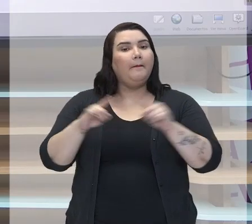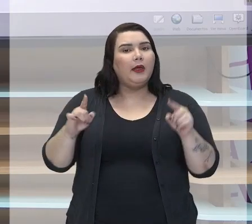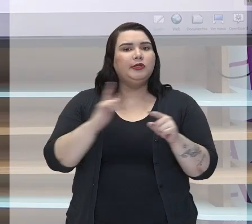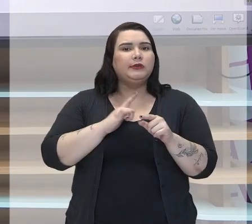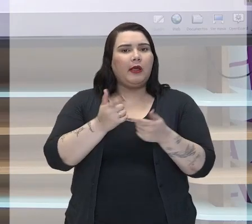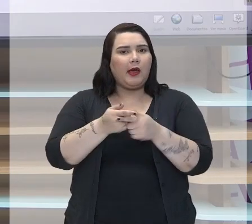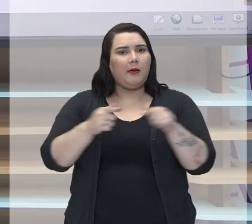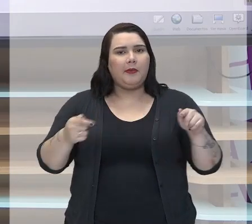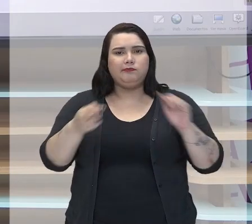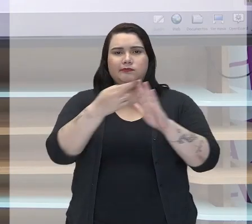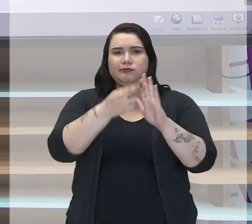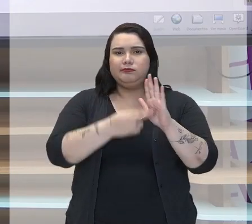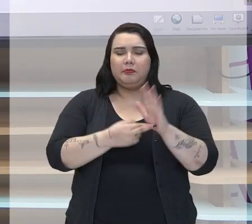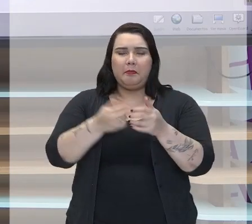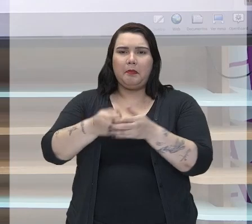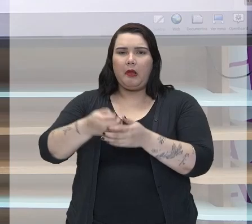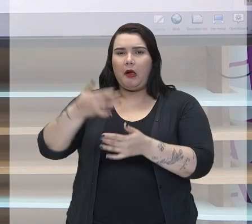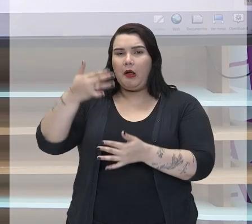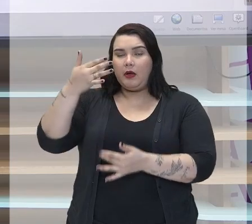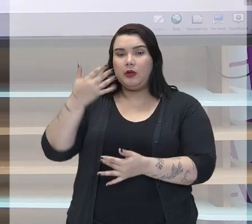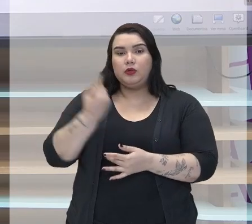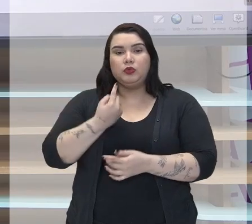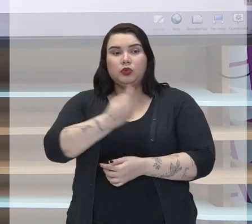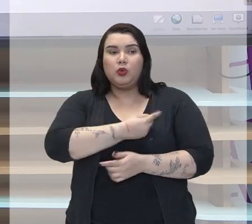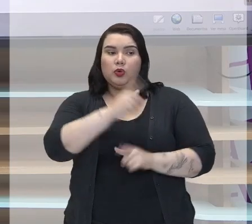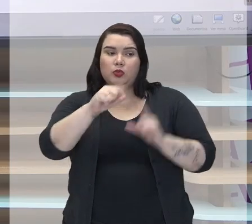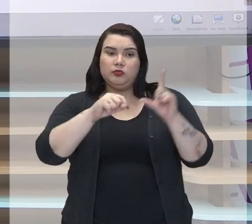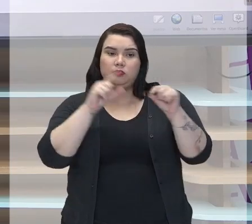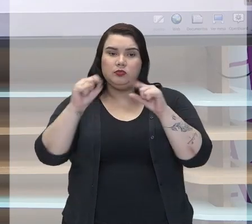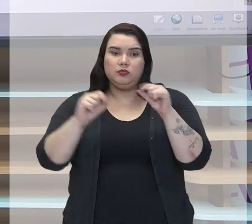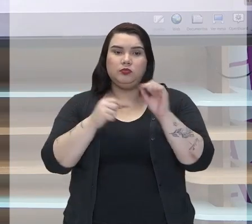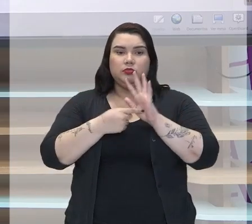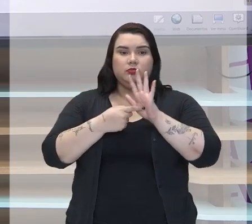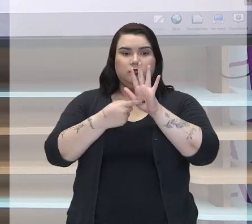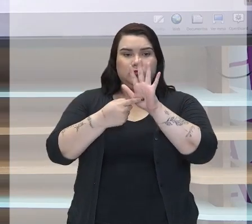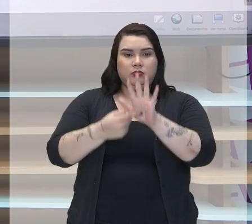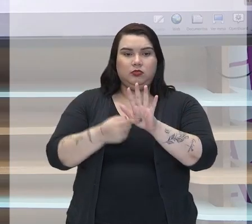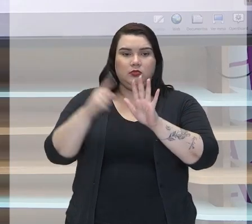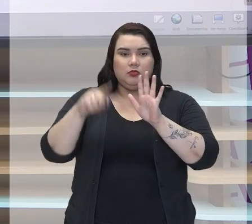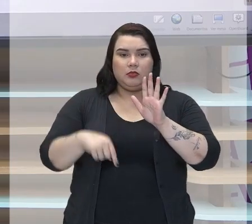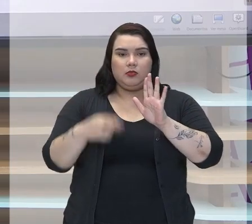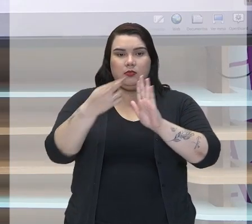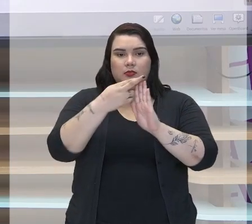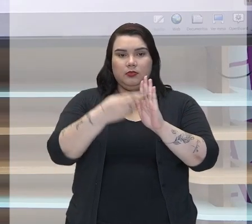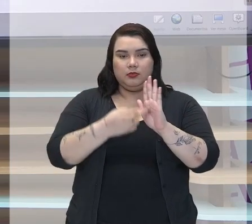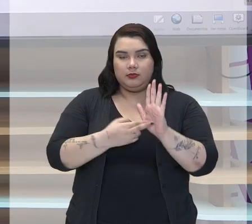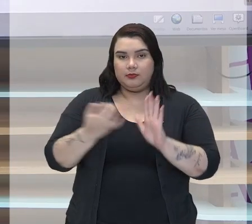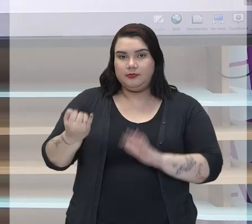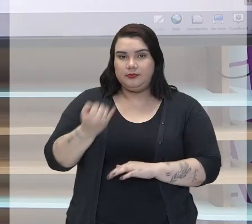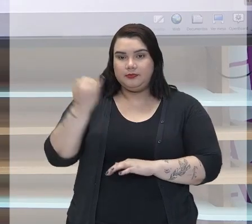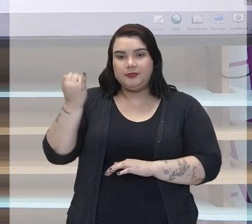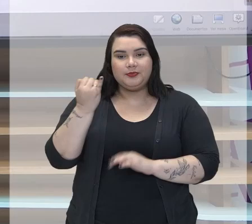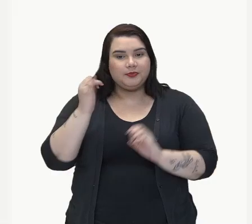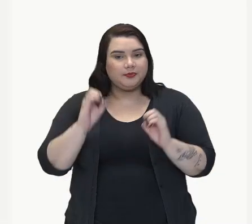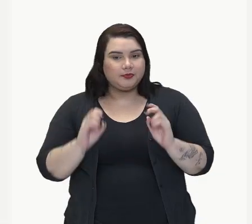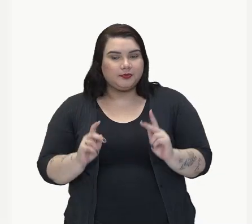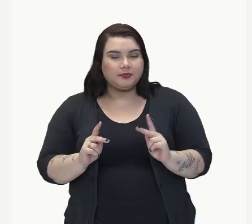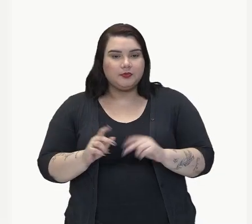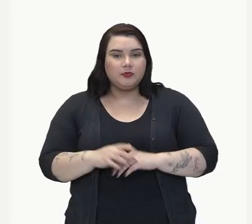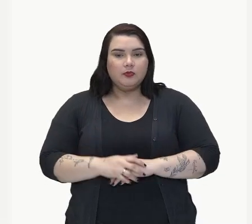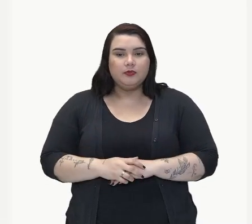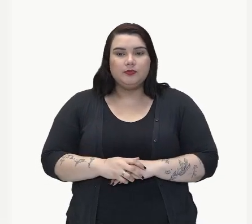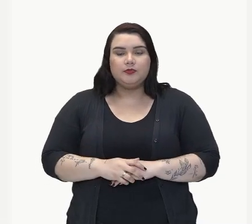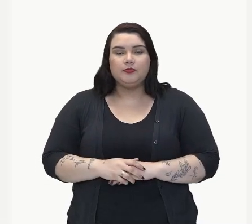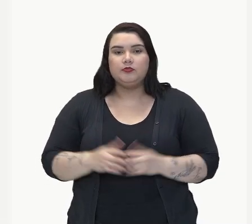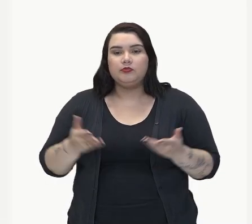A gente escolheu algumas aqui para vocês, que são regras importantíssimas. Então, gente